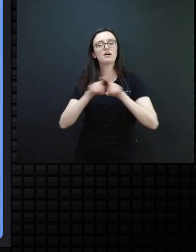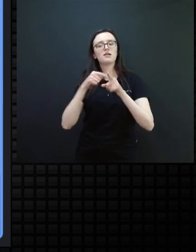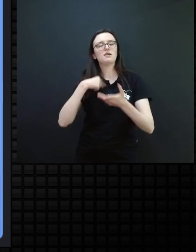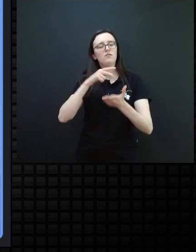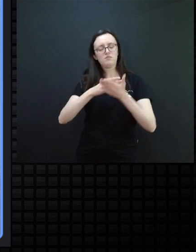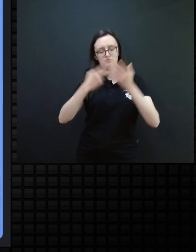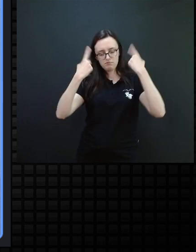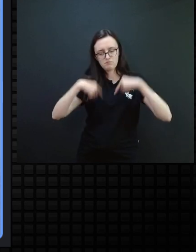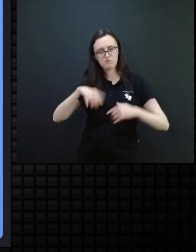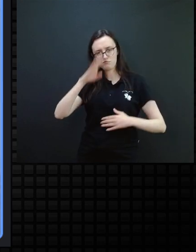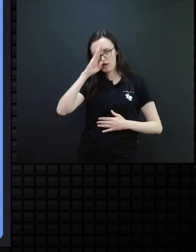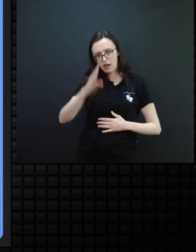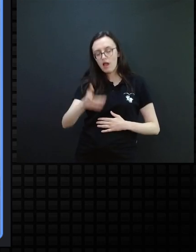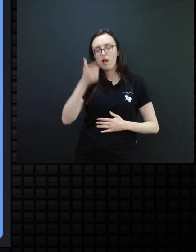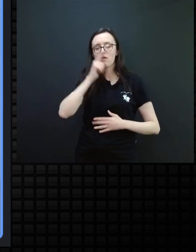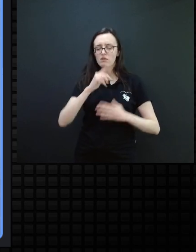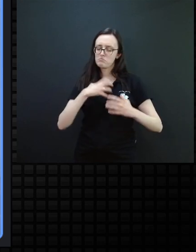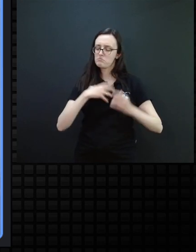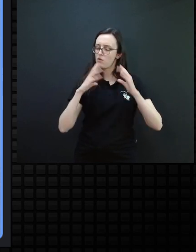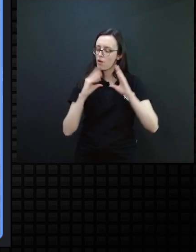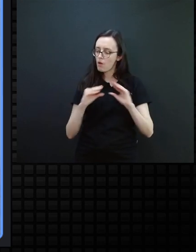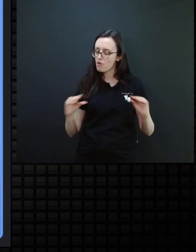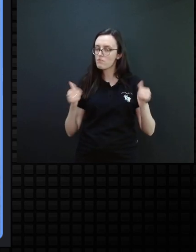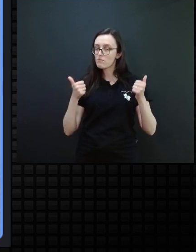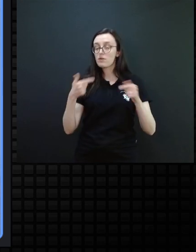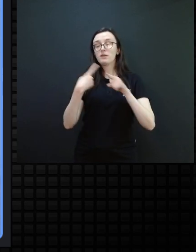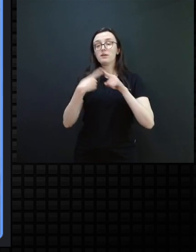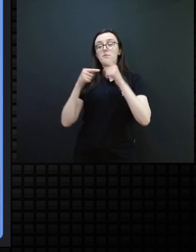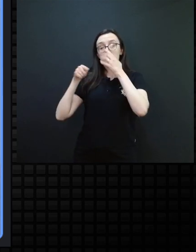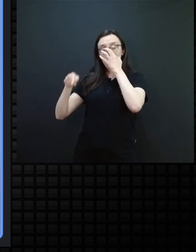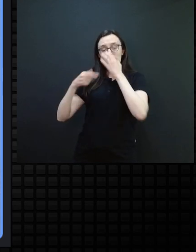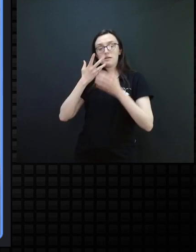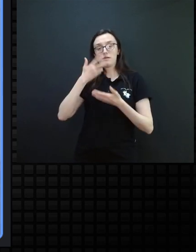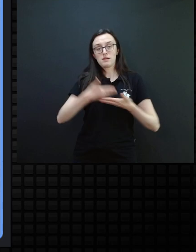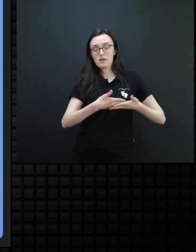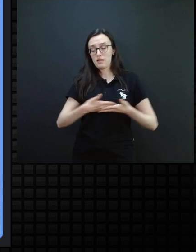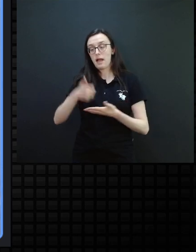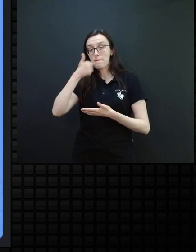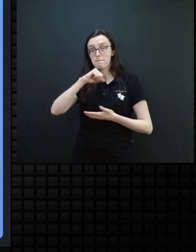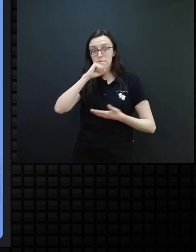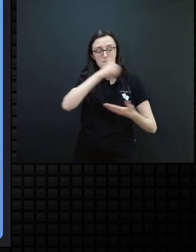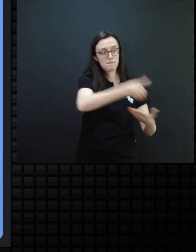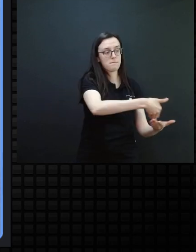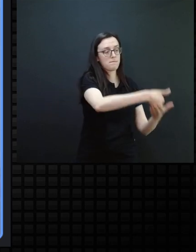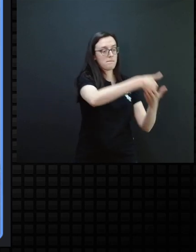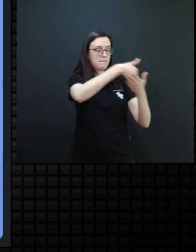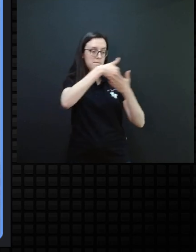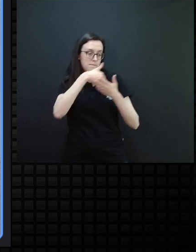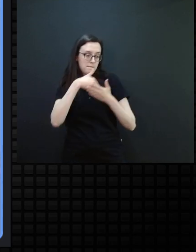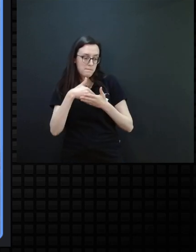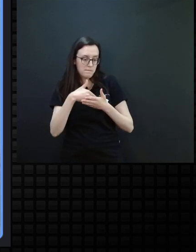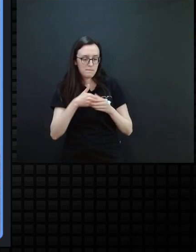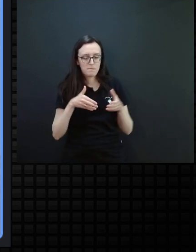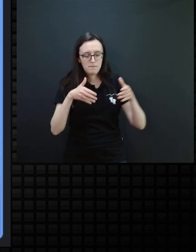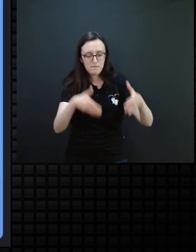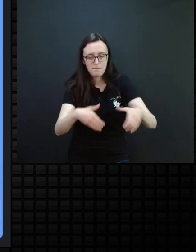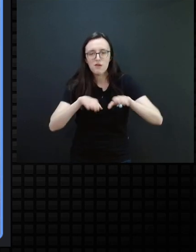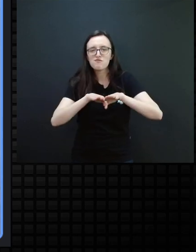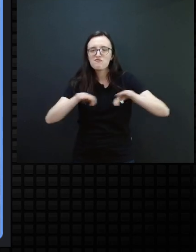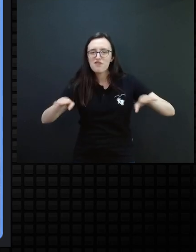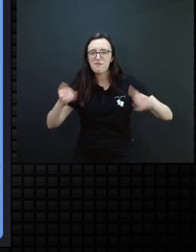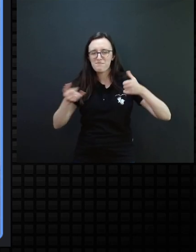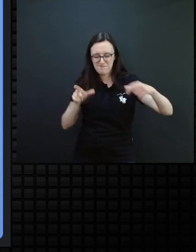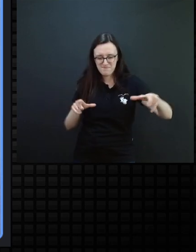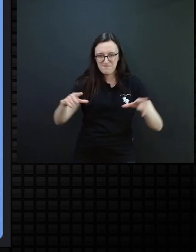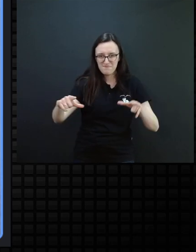forma confortável, porque essa criança está no colo da mãe, na hora que está aqui, vou para o tatame, vou para o chão, vou